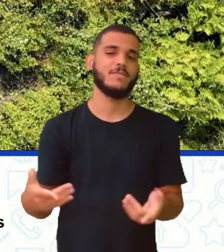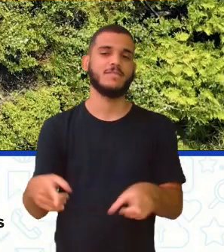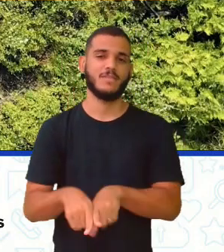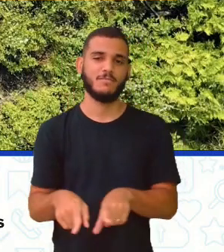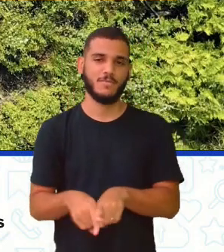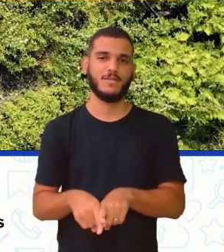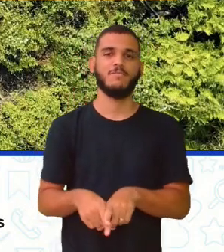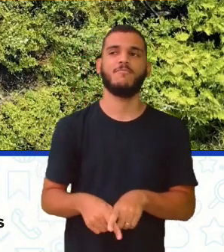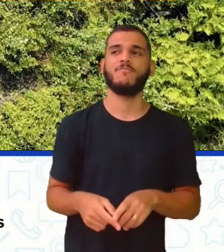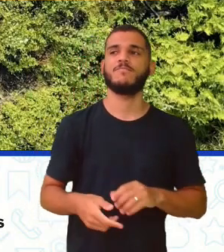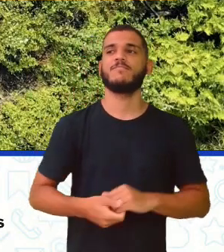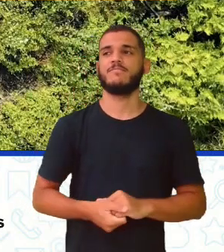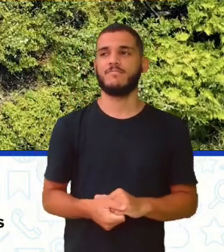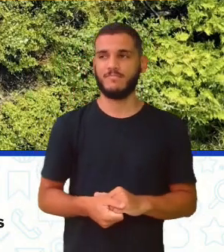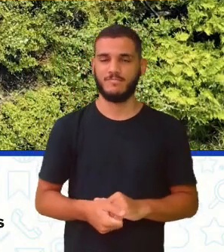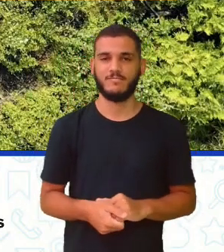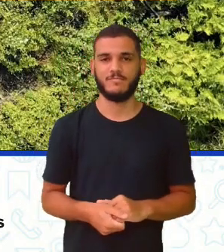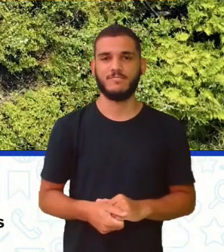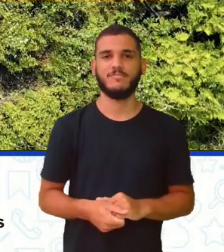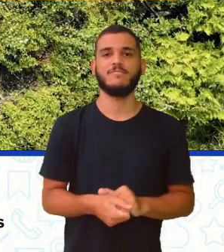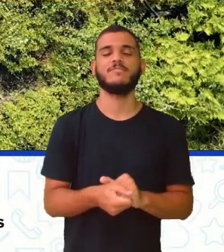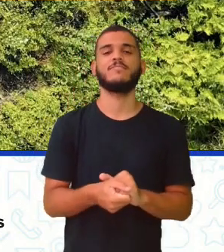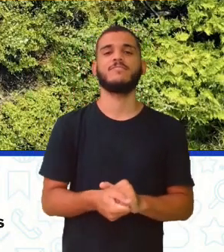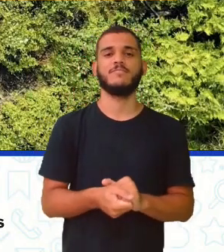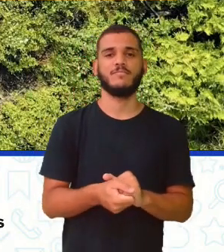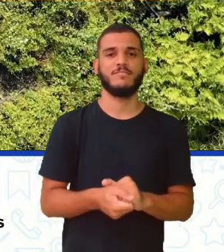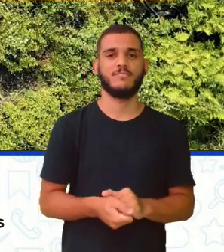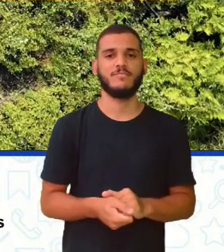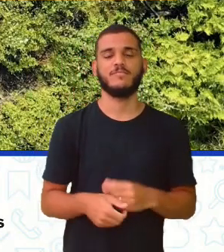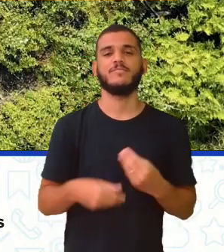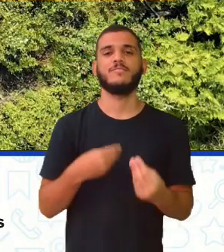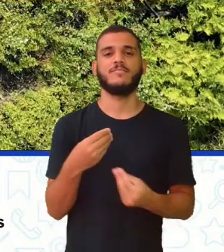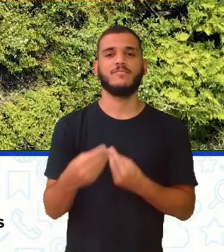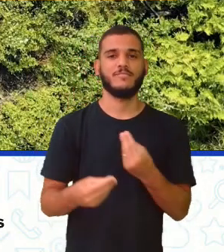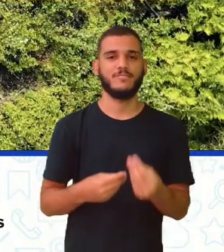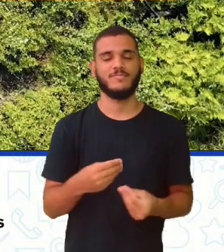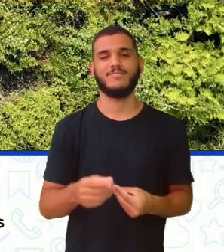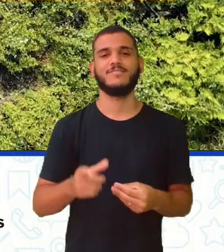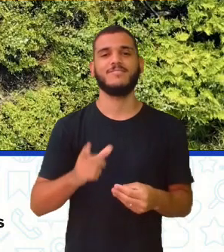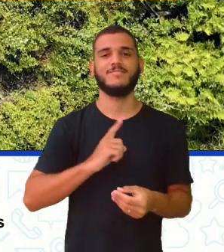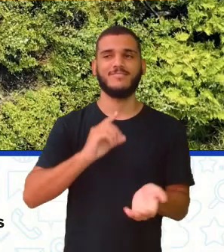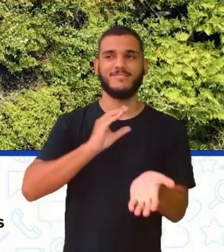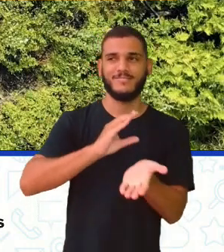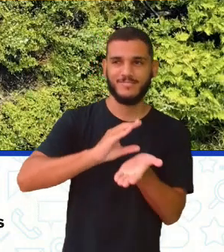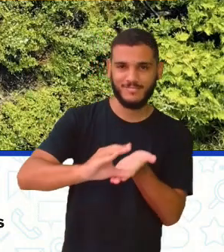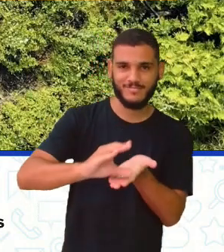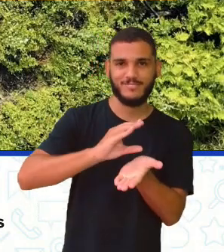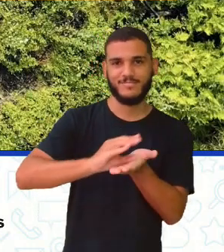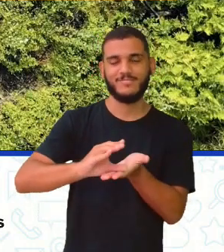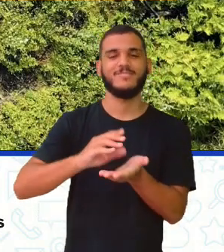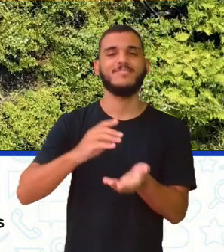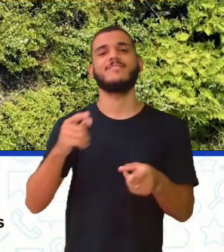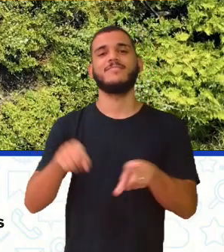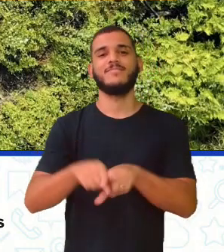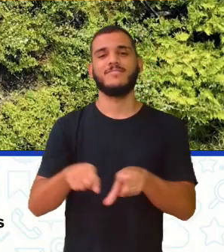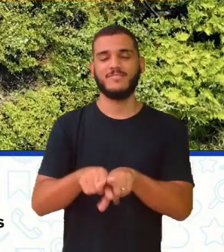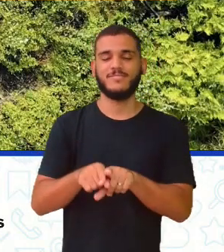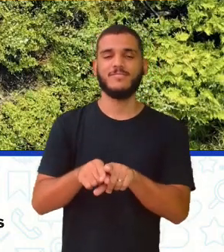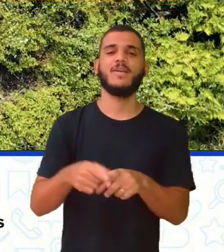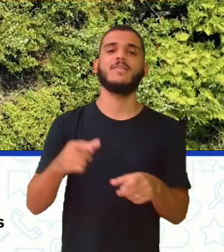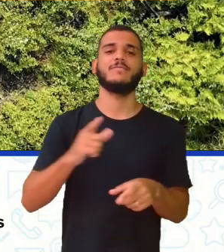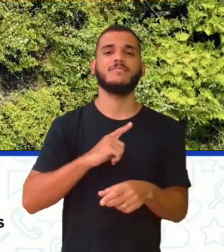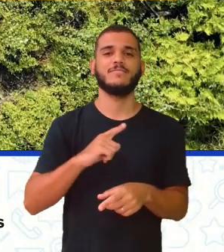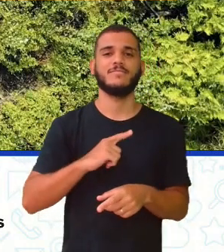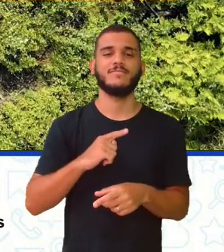que vão sentar na cana os seus investimentos, né? E começa todo aquele processo de desmatar, de devastar